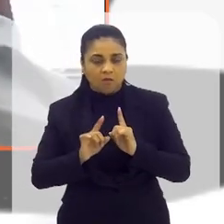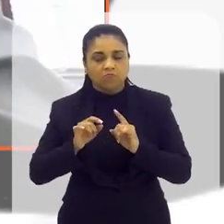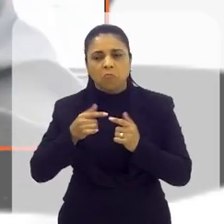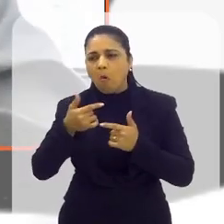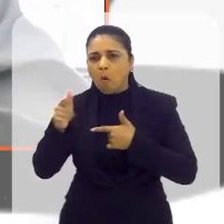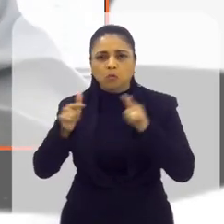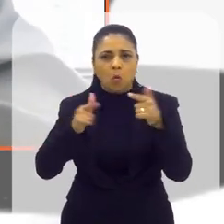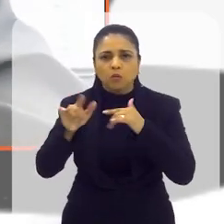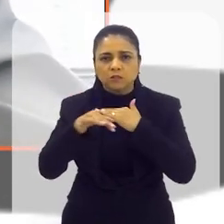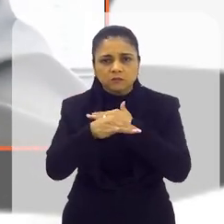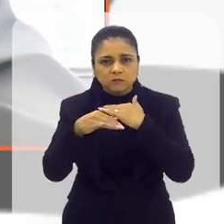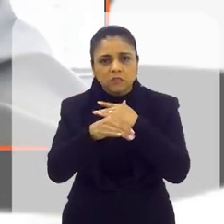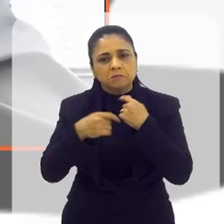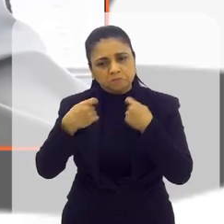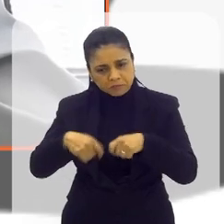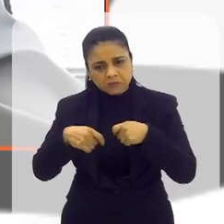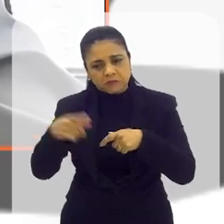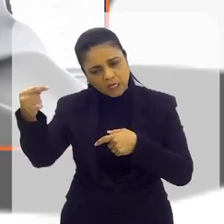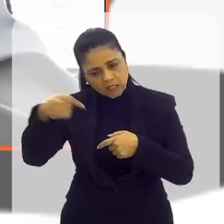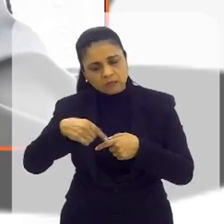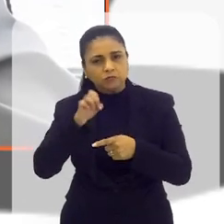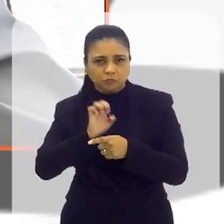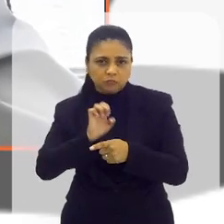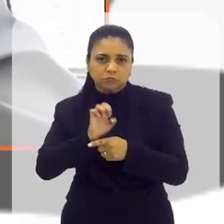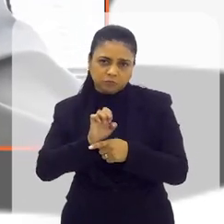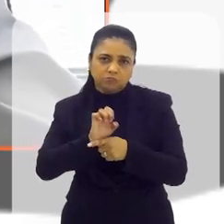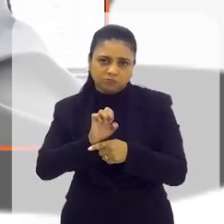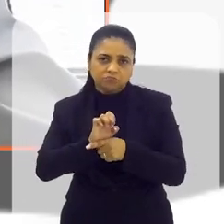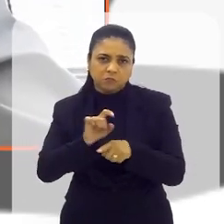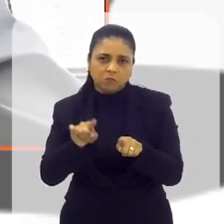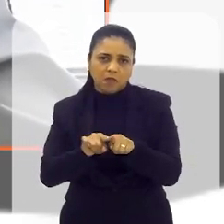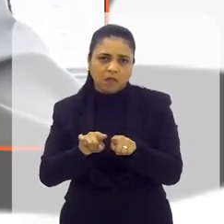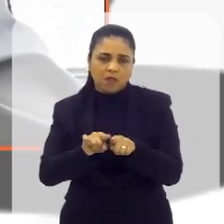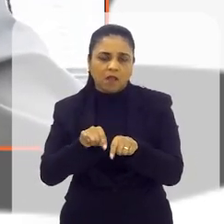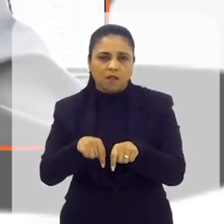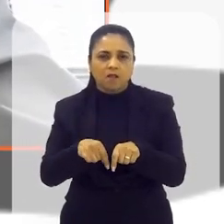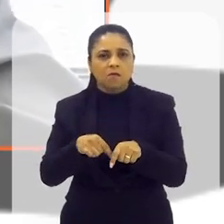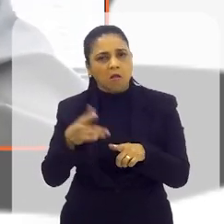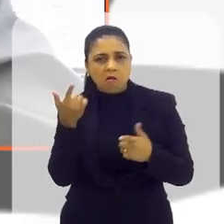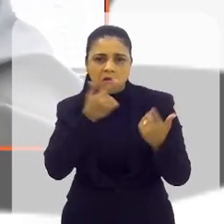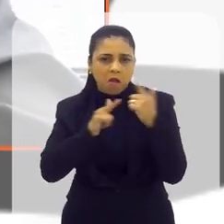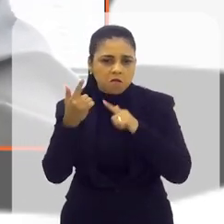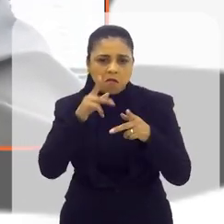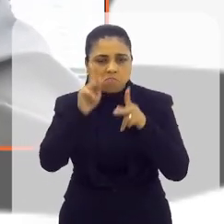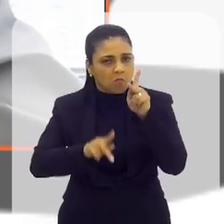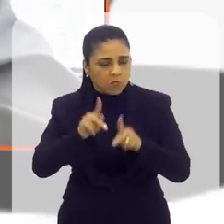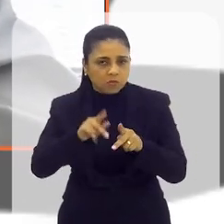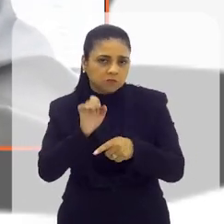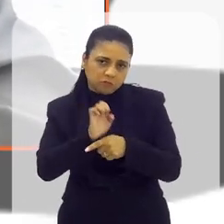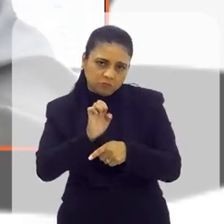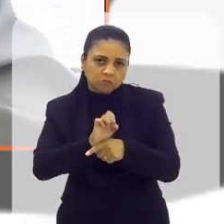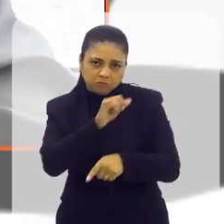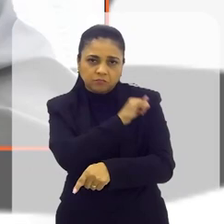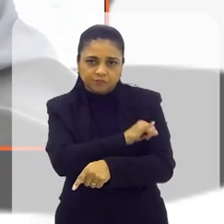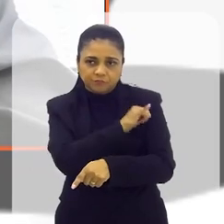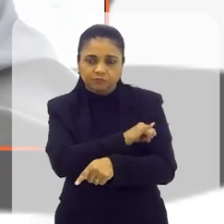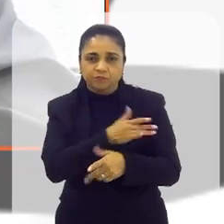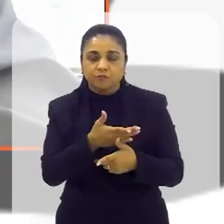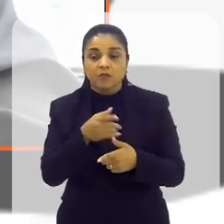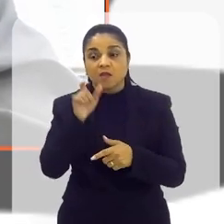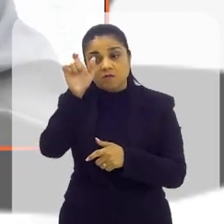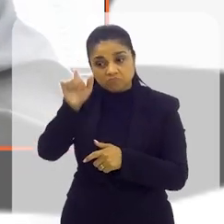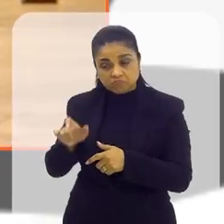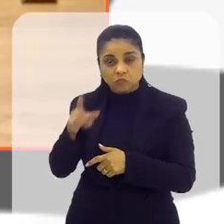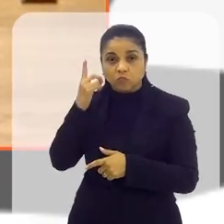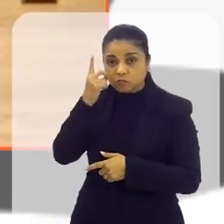do Estado, nós temos que levar para o Estado, né? Isso que seria um grande ganho para a população do Estado do Rio de